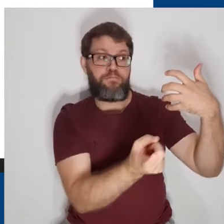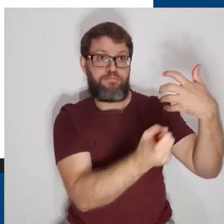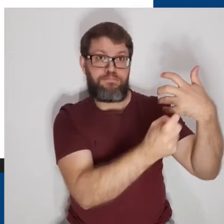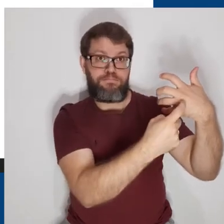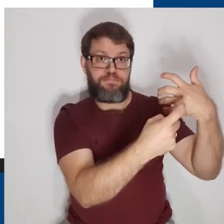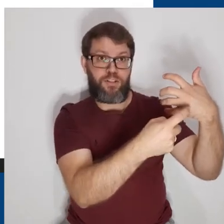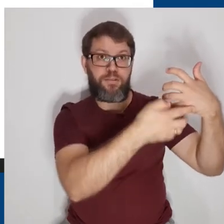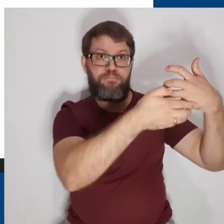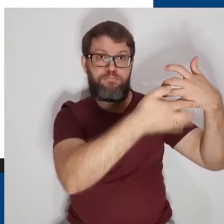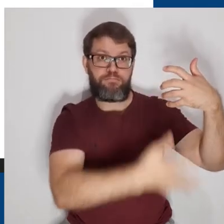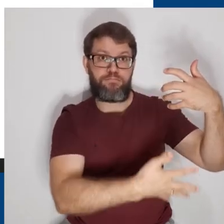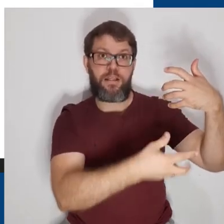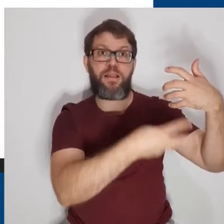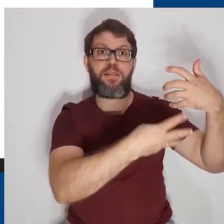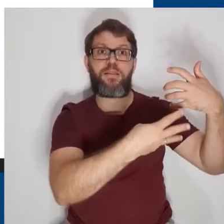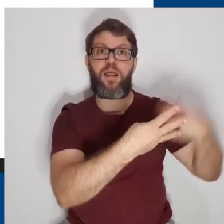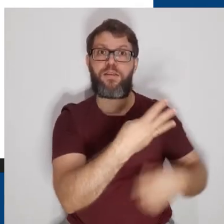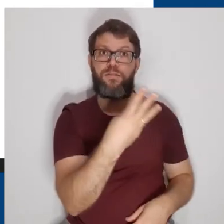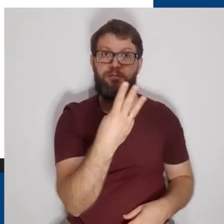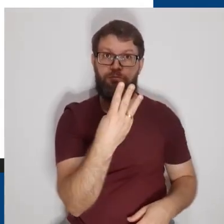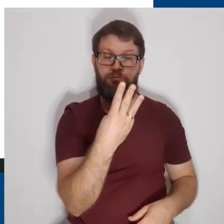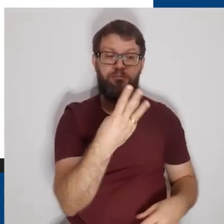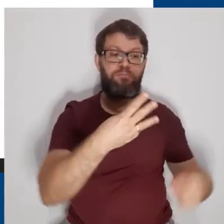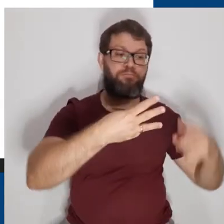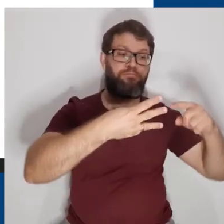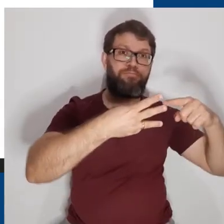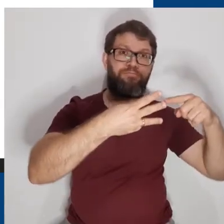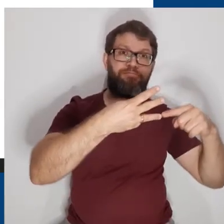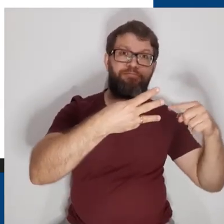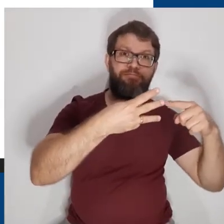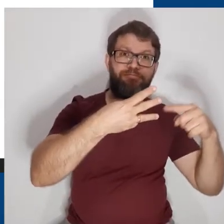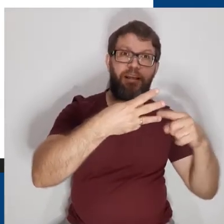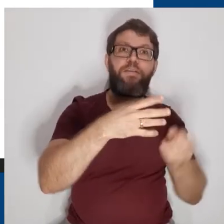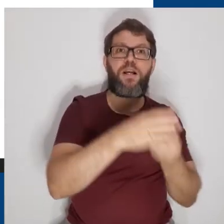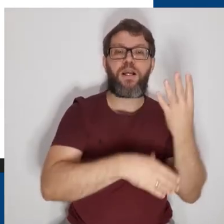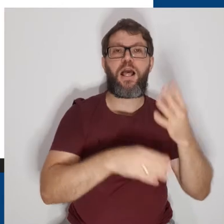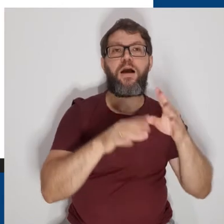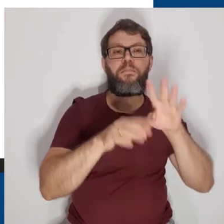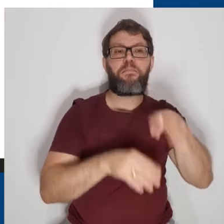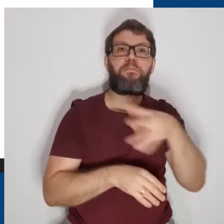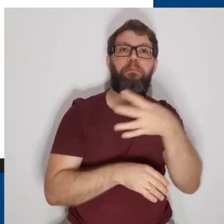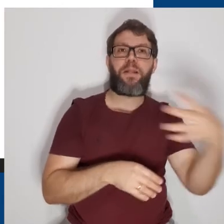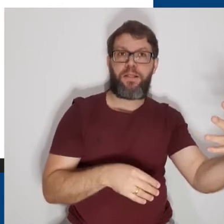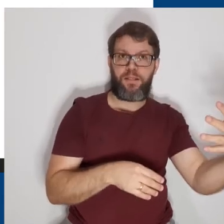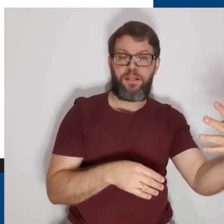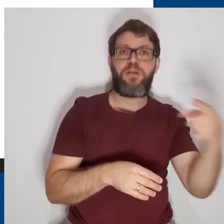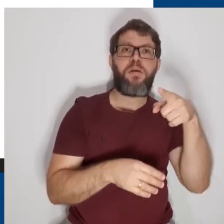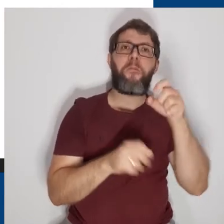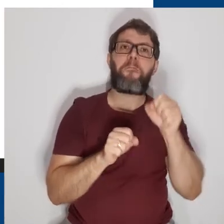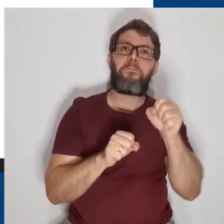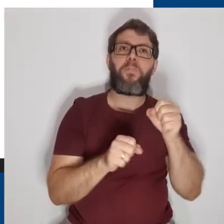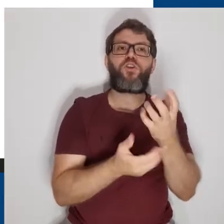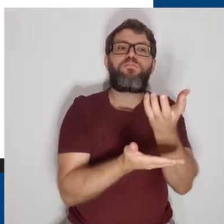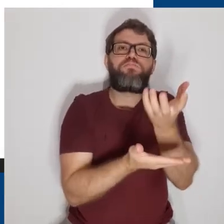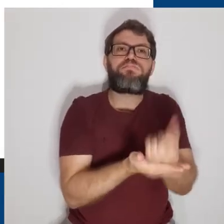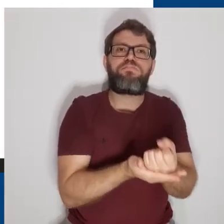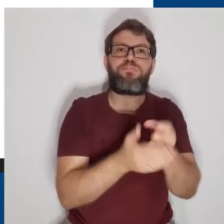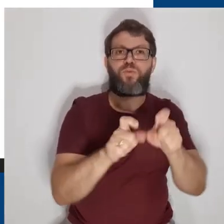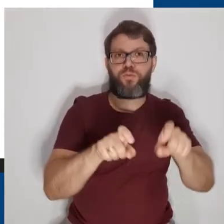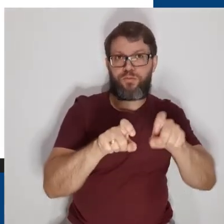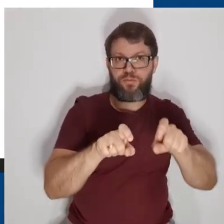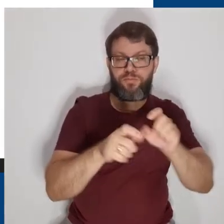no ícone, temos três opções. As duas últimas vão gerar um arquivo de planilha que você poderá fazer o download.